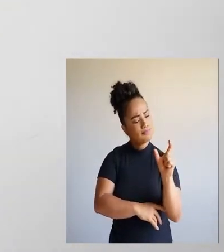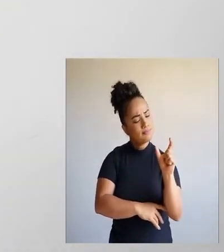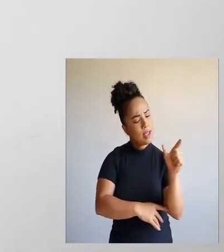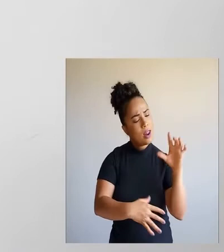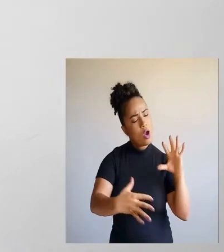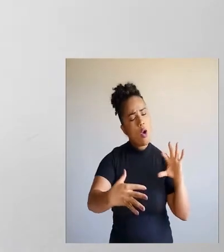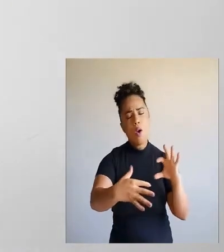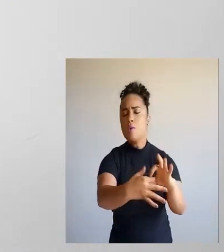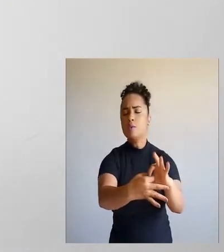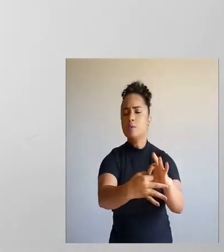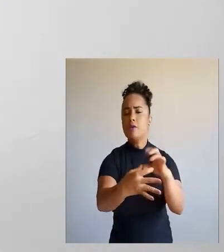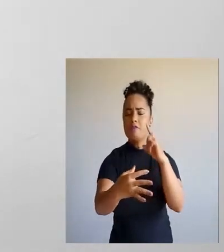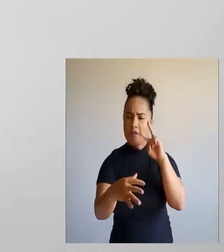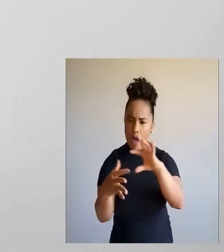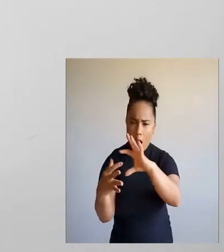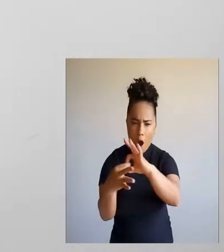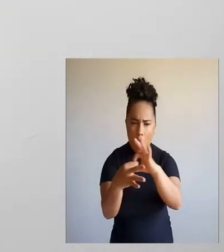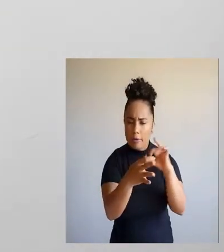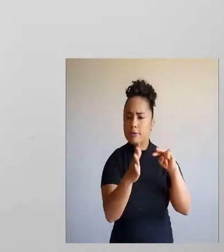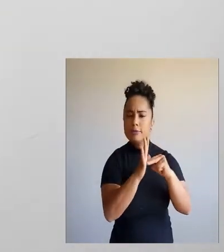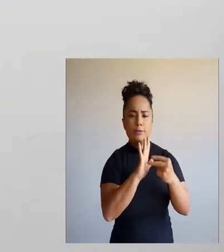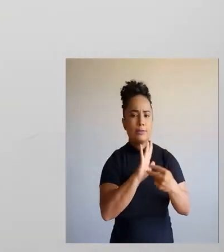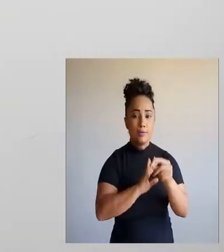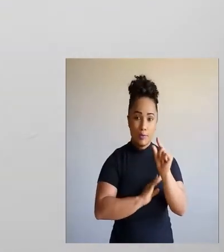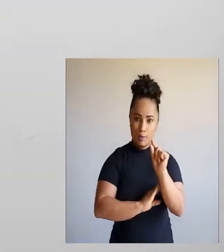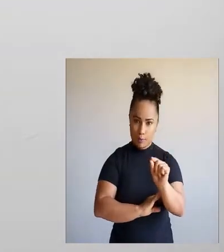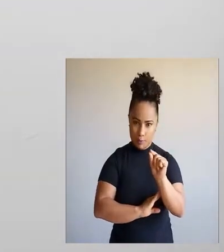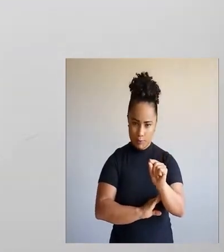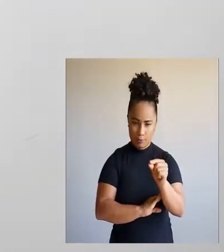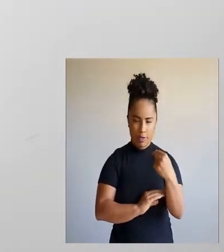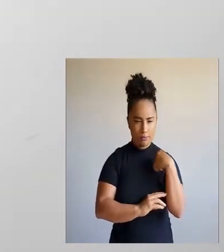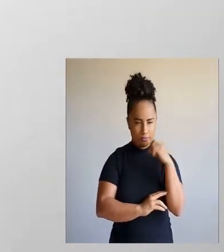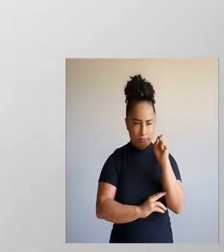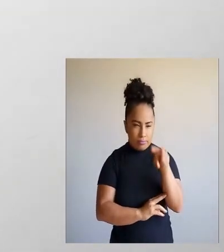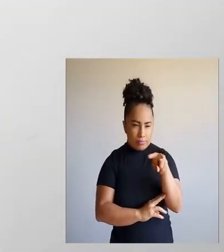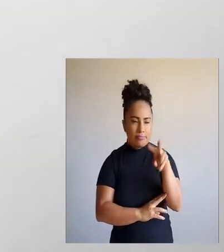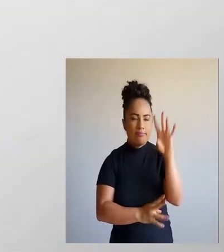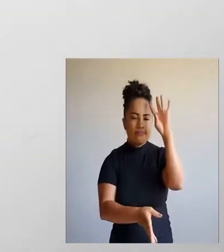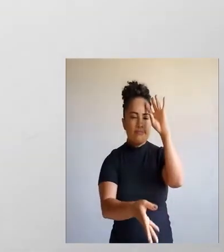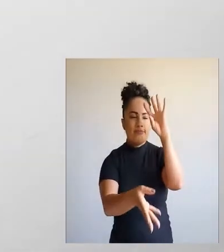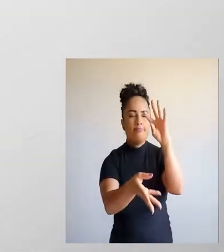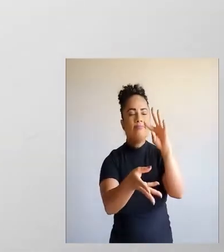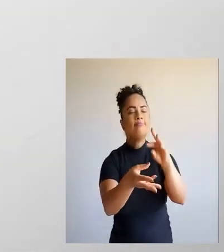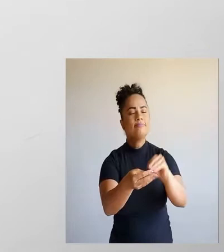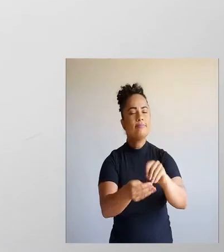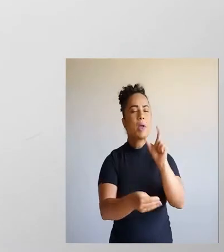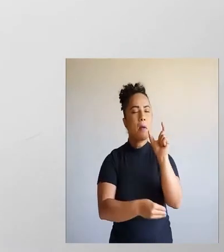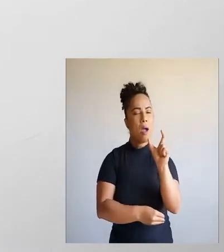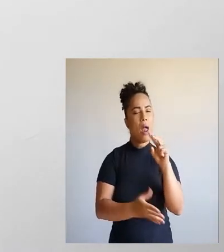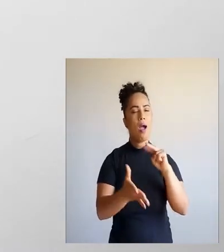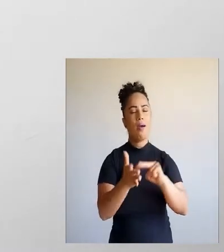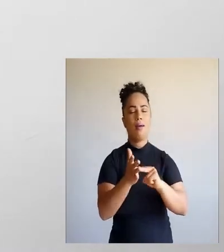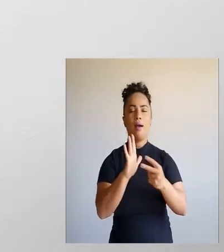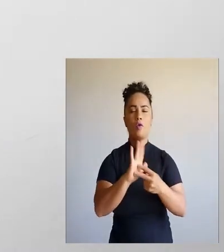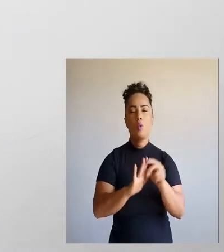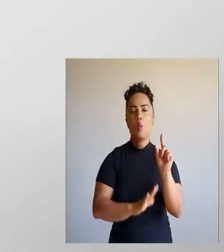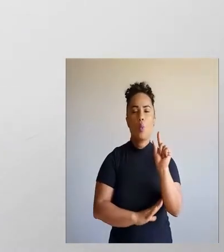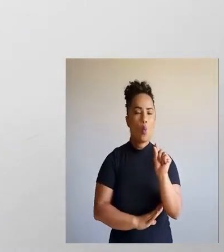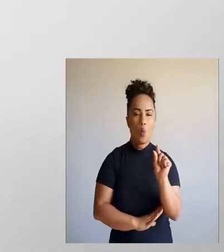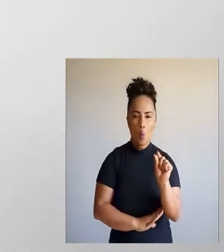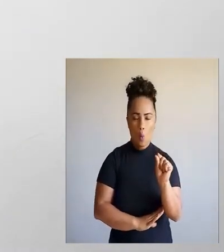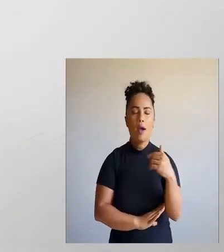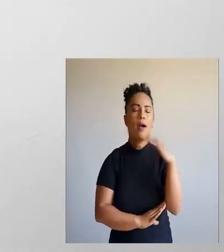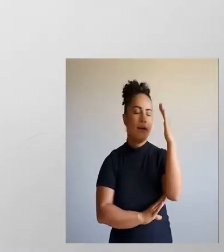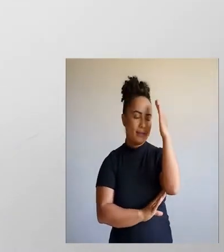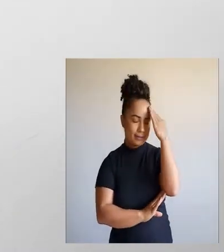palavra ou expressão em um texto. O que significa deduzir qual é o significado daquela